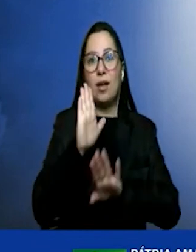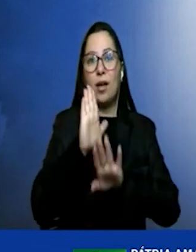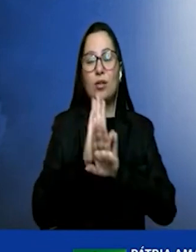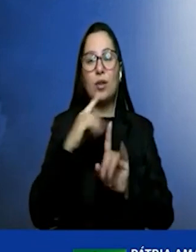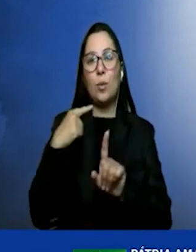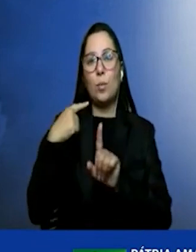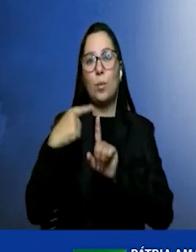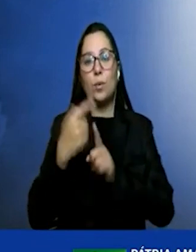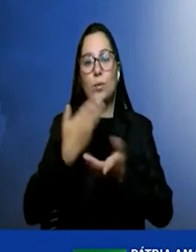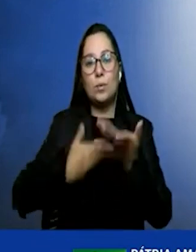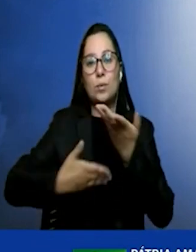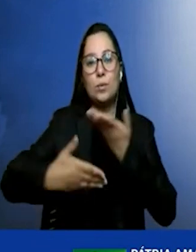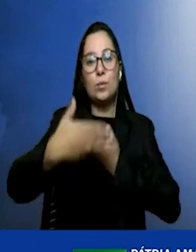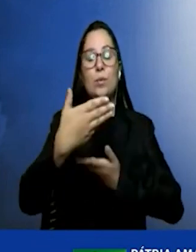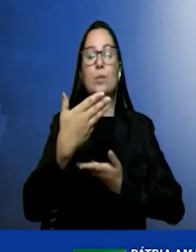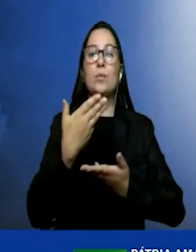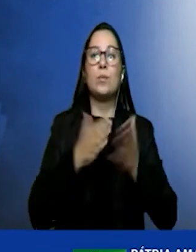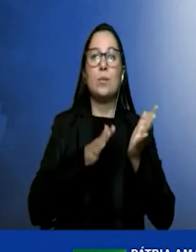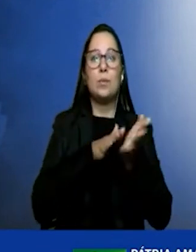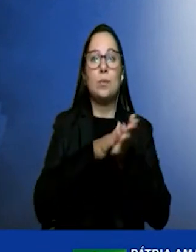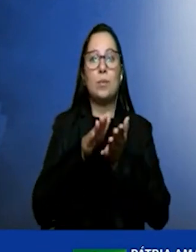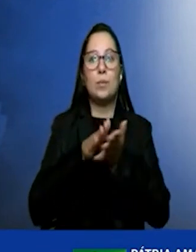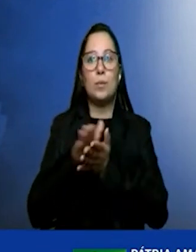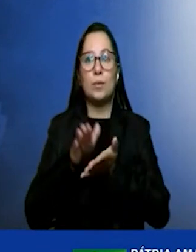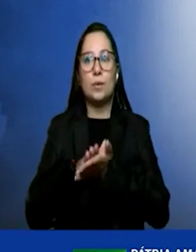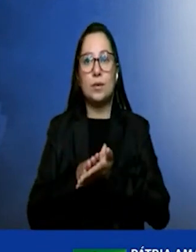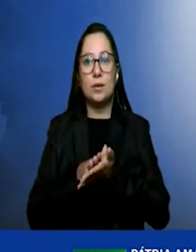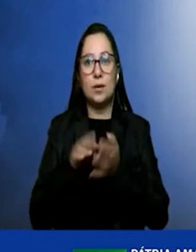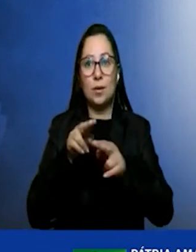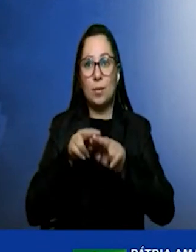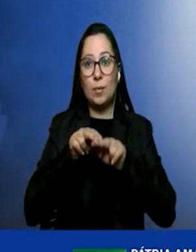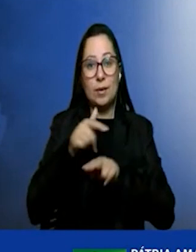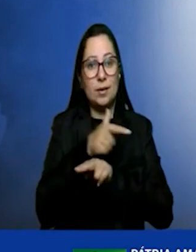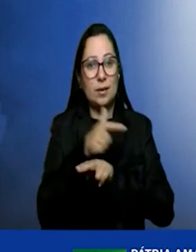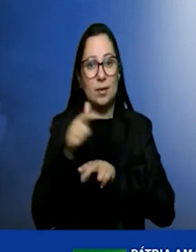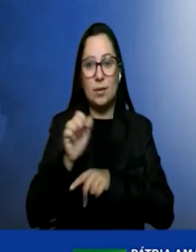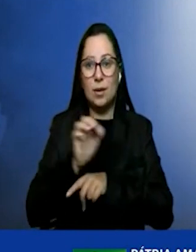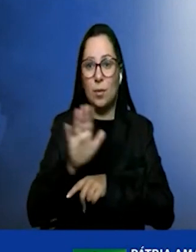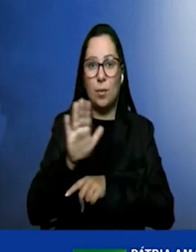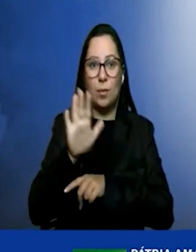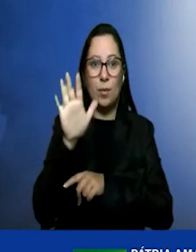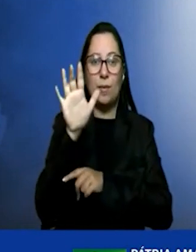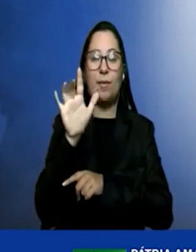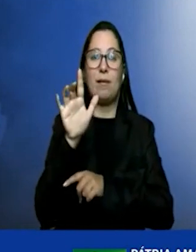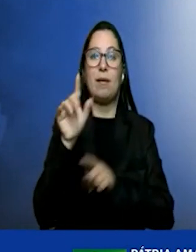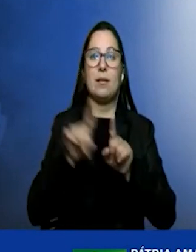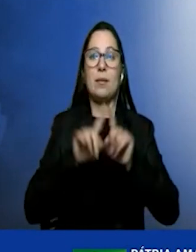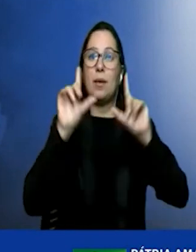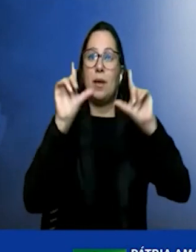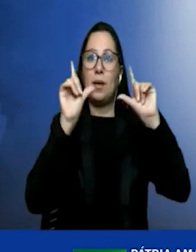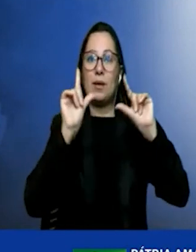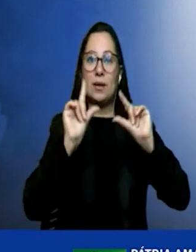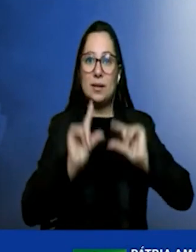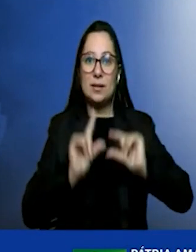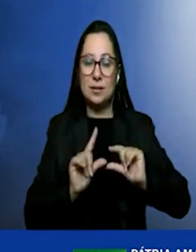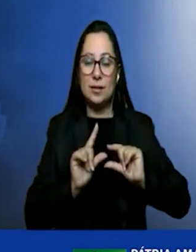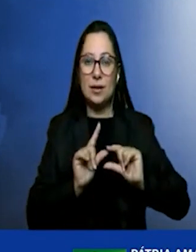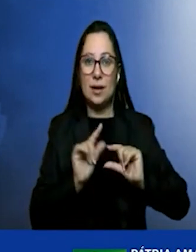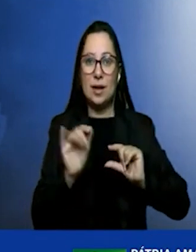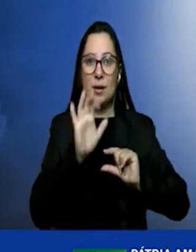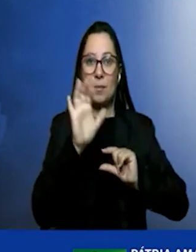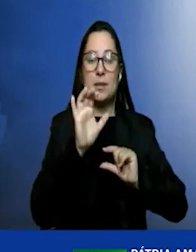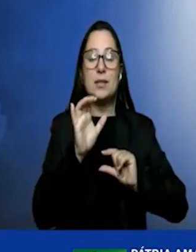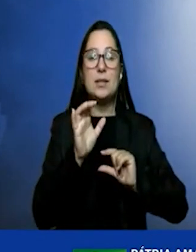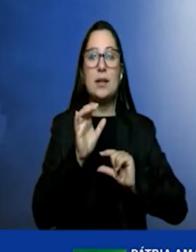produtiva, uma vez que não emitirá gás carbônico e reduzirá a emissão de gases de efeito